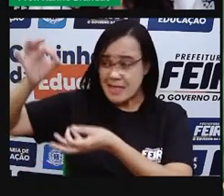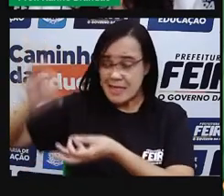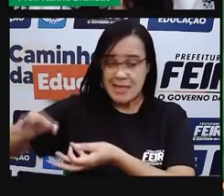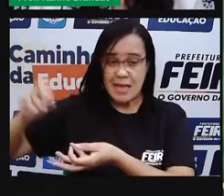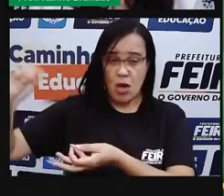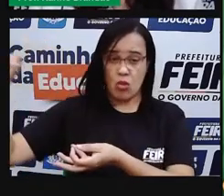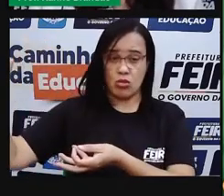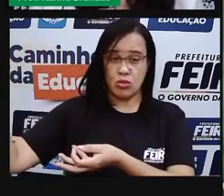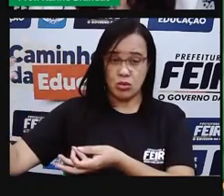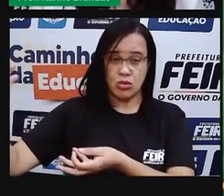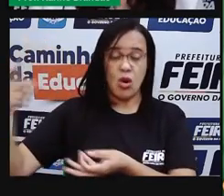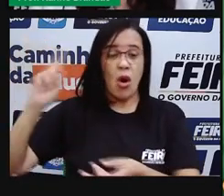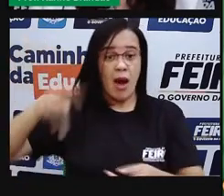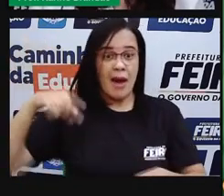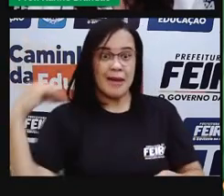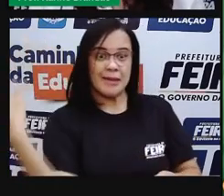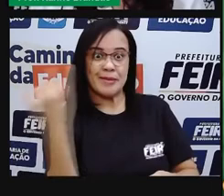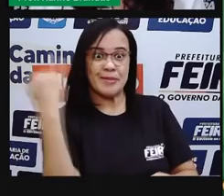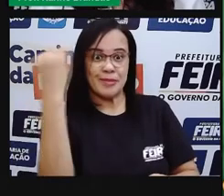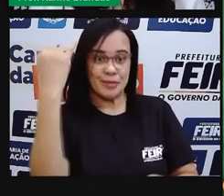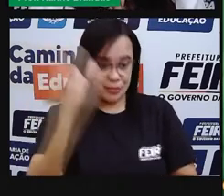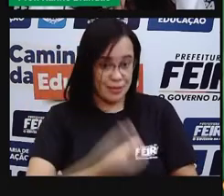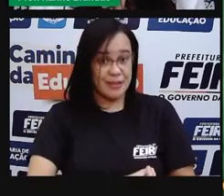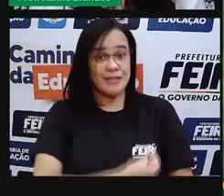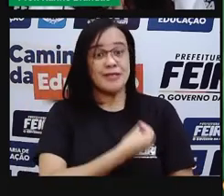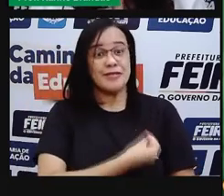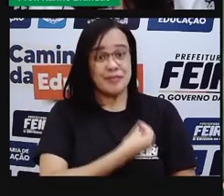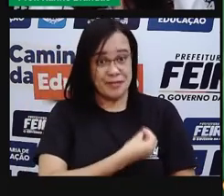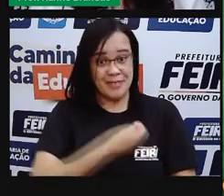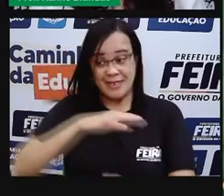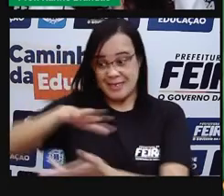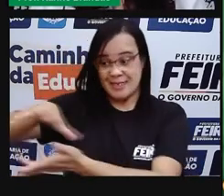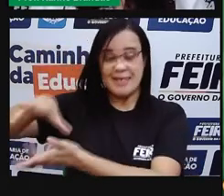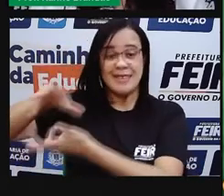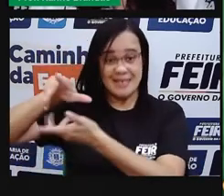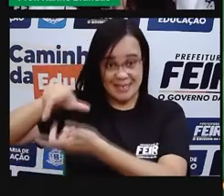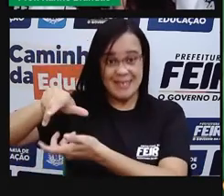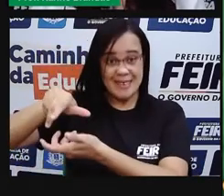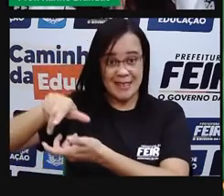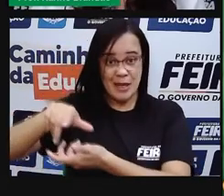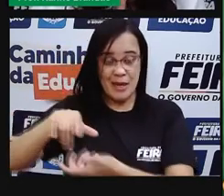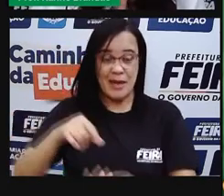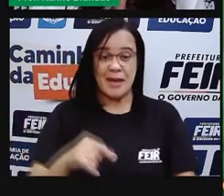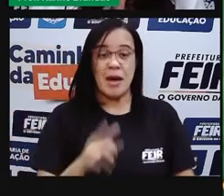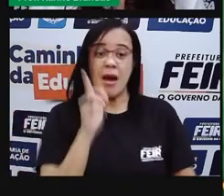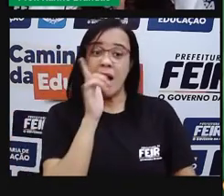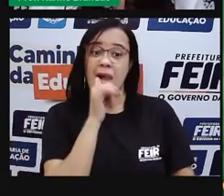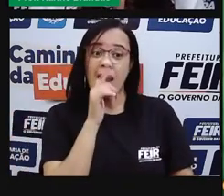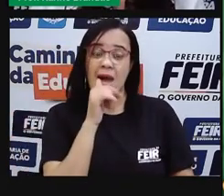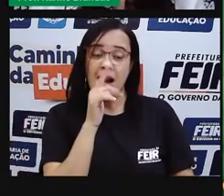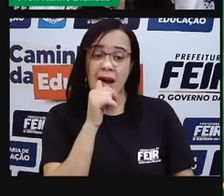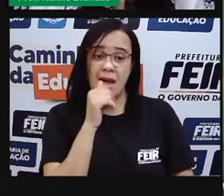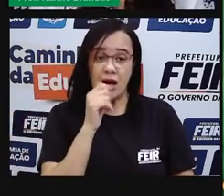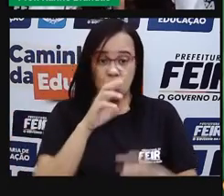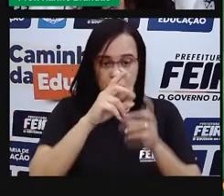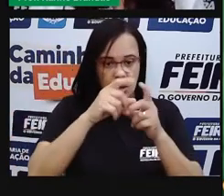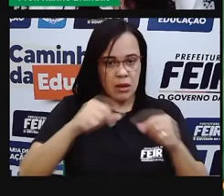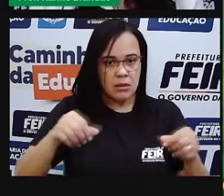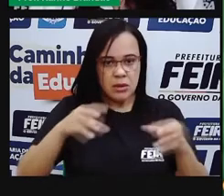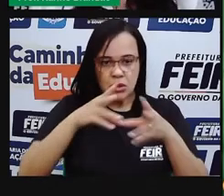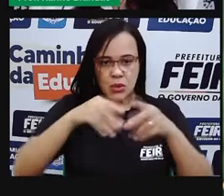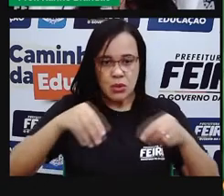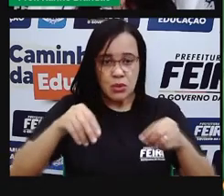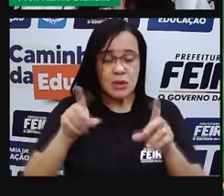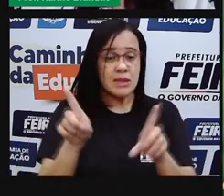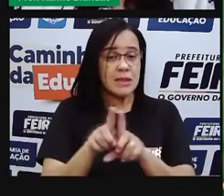estados físicos da matéria. Água líquida, água sólida e água gasosa. A